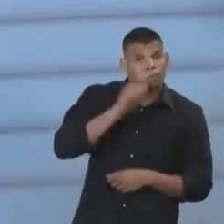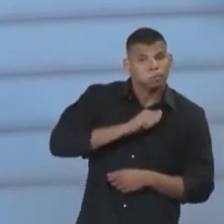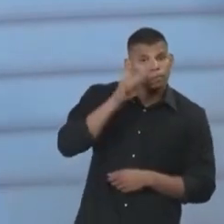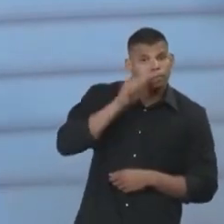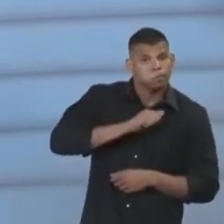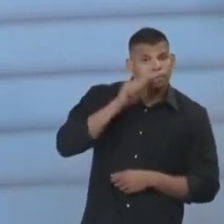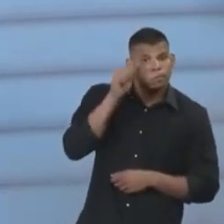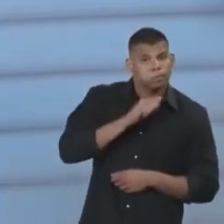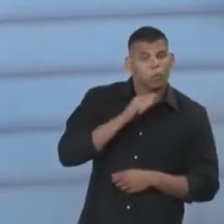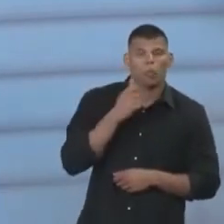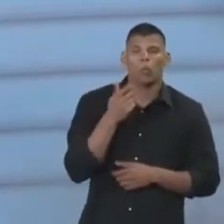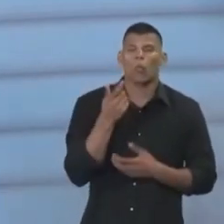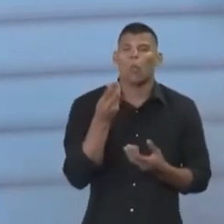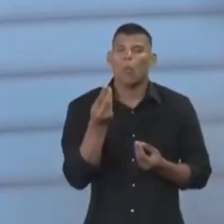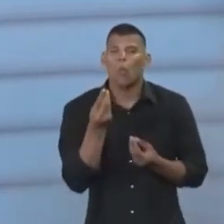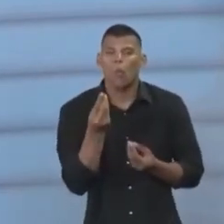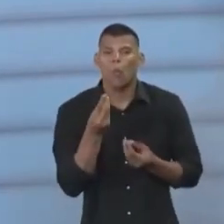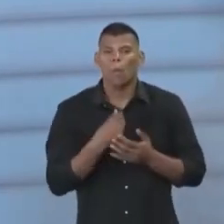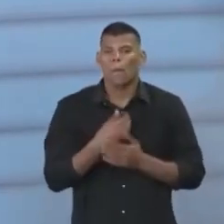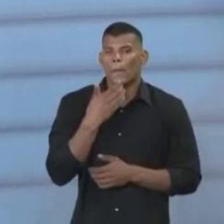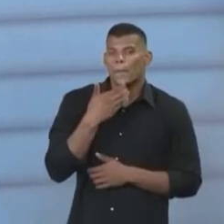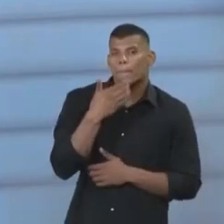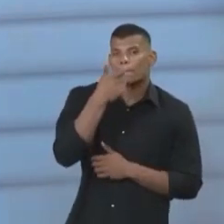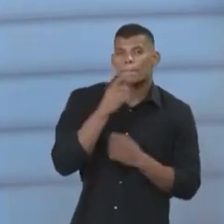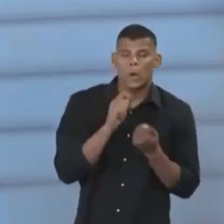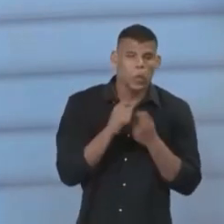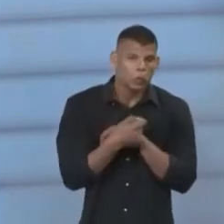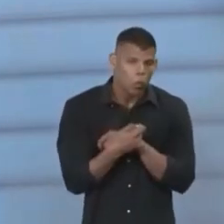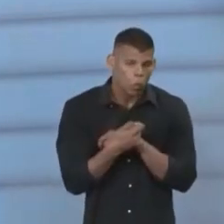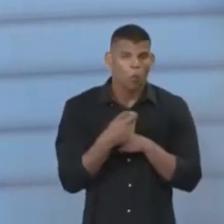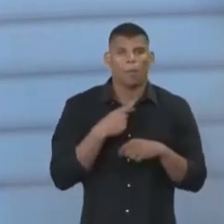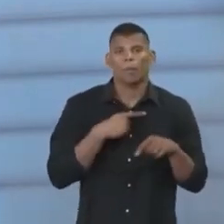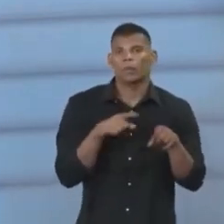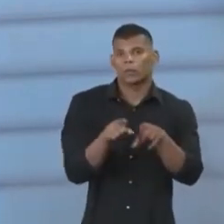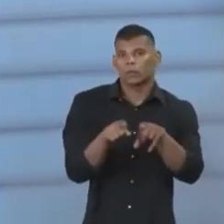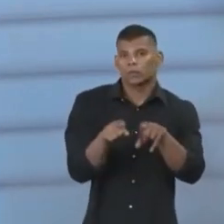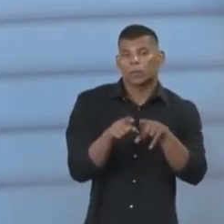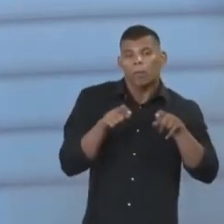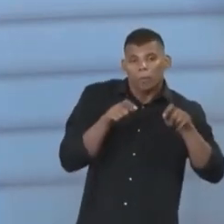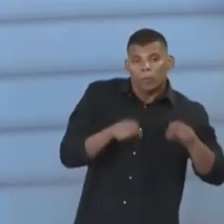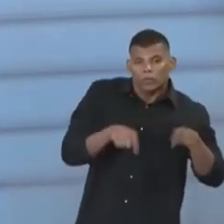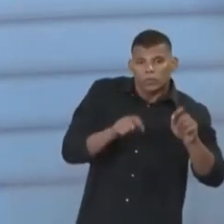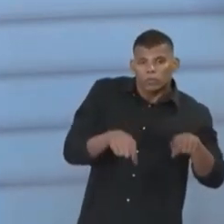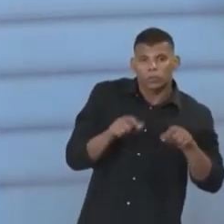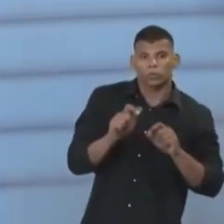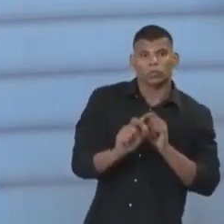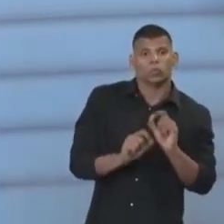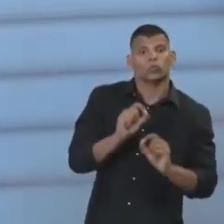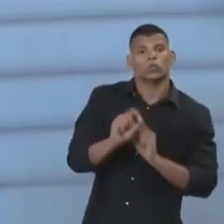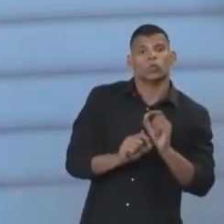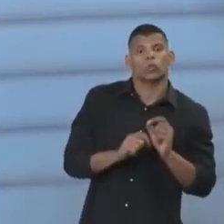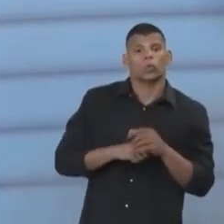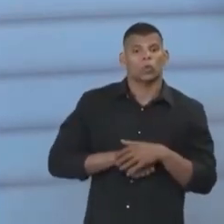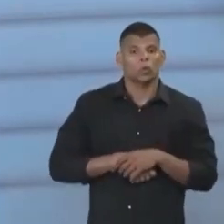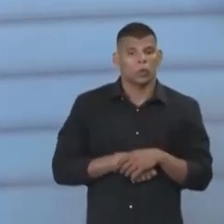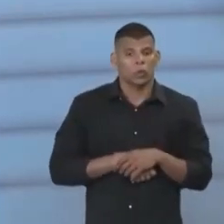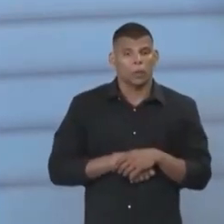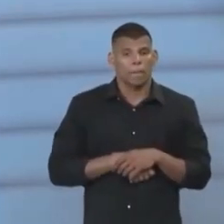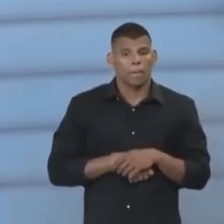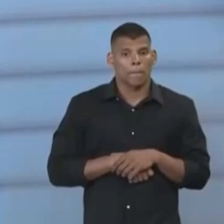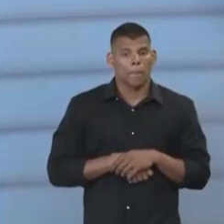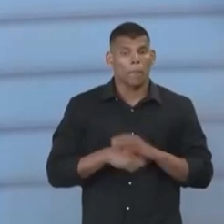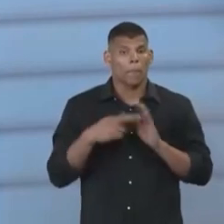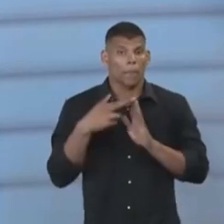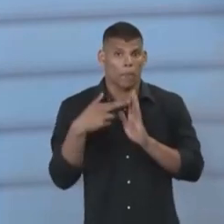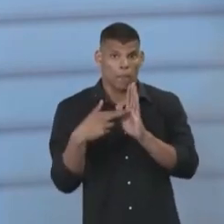melhor se adequaria, inclusive suscitei a possibilidade de um regime diferenciado para